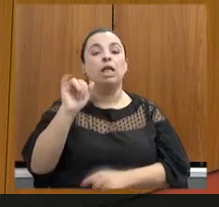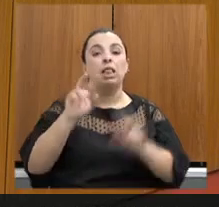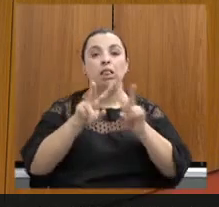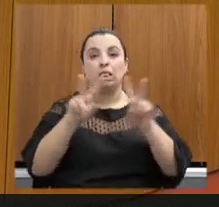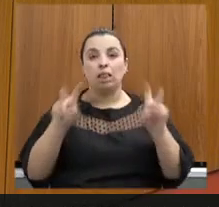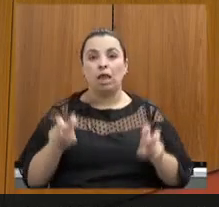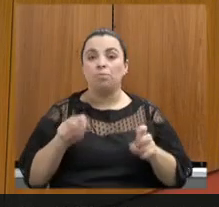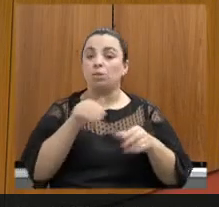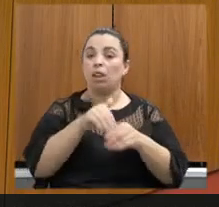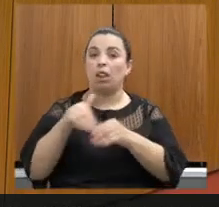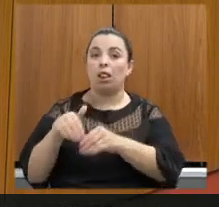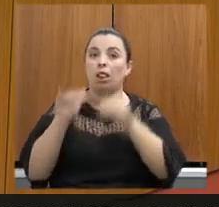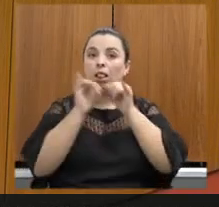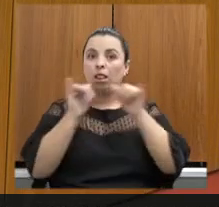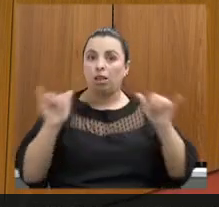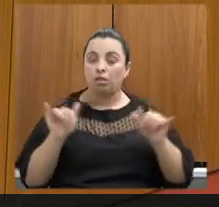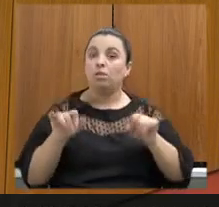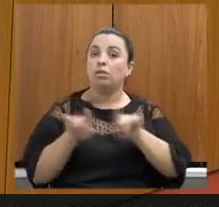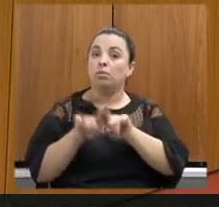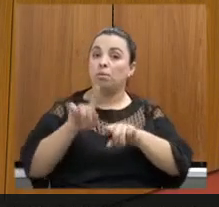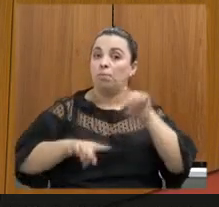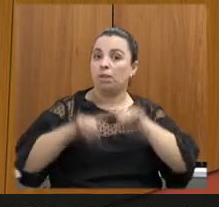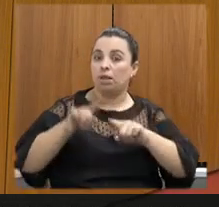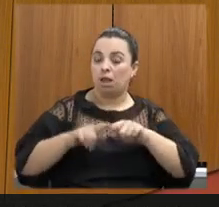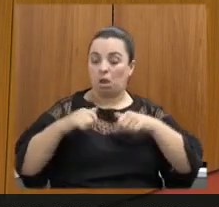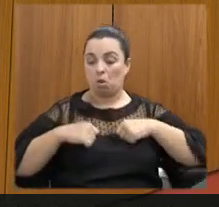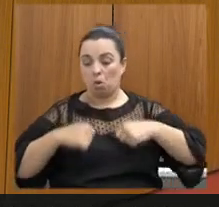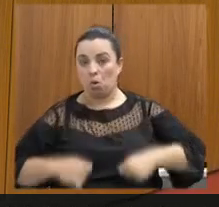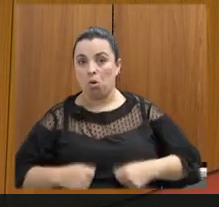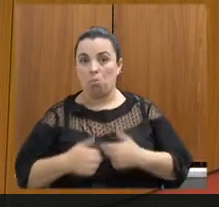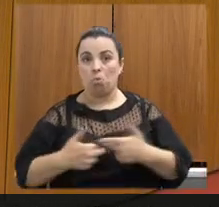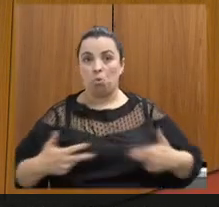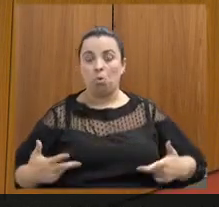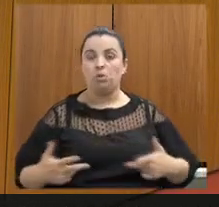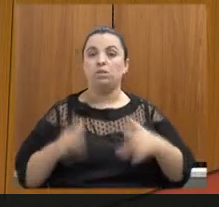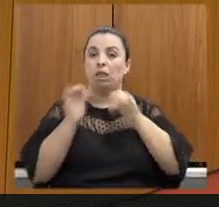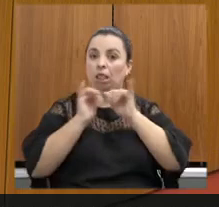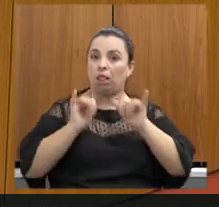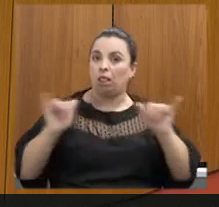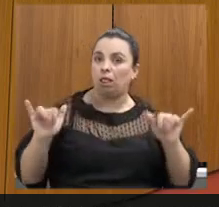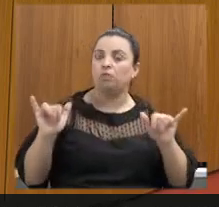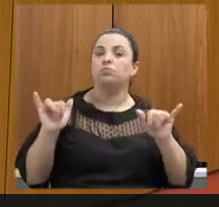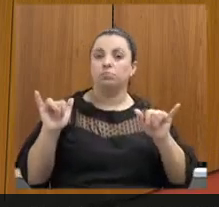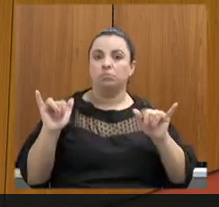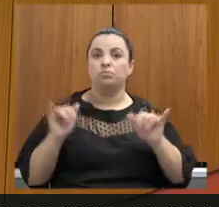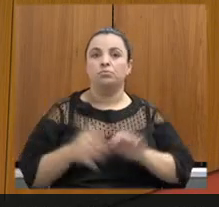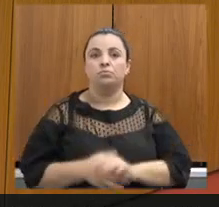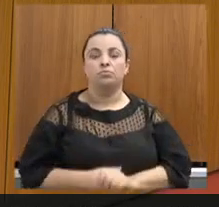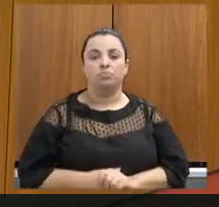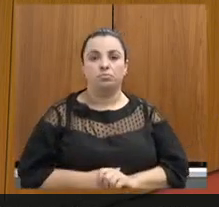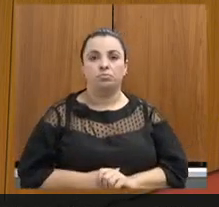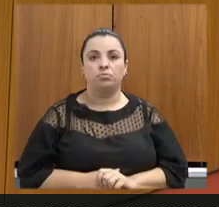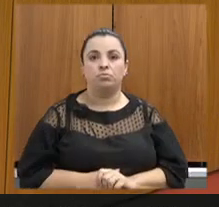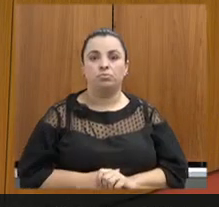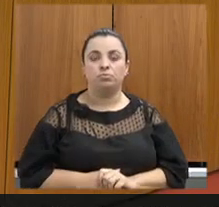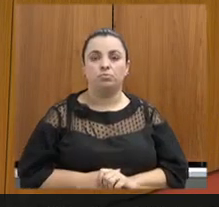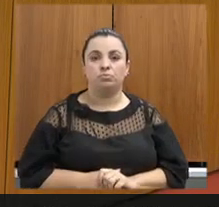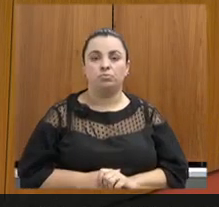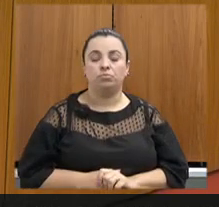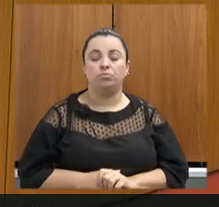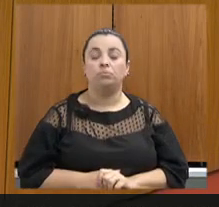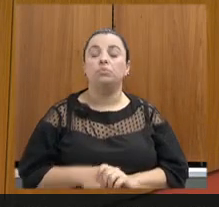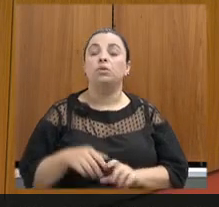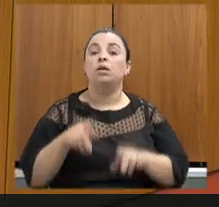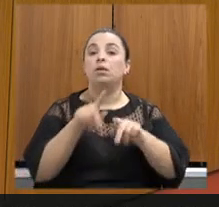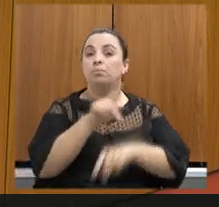eleitorais, bem como o uso de materiais e vestimentos alusivos a campanhas. A presidência